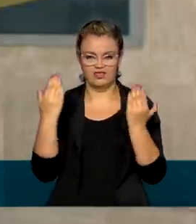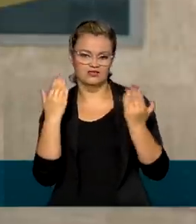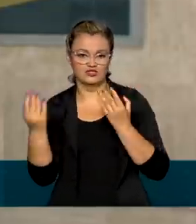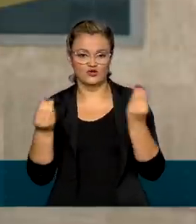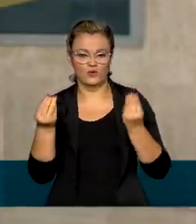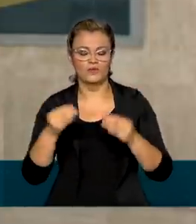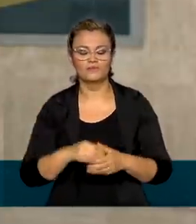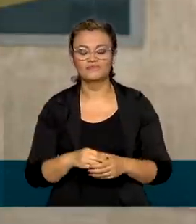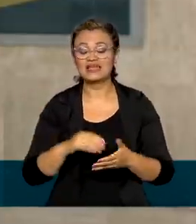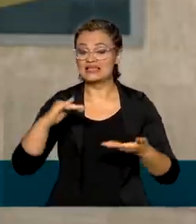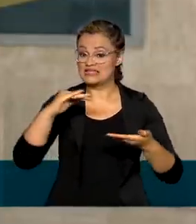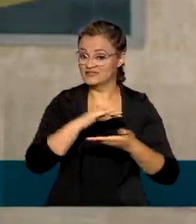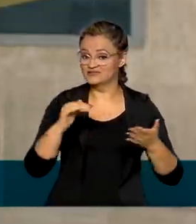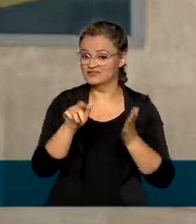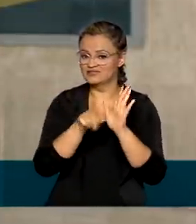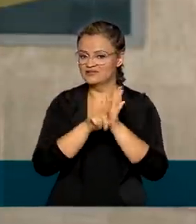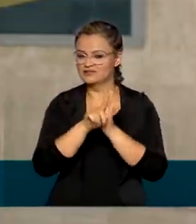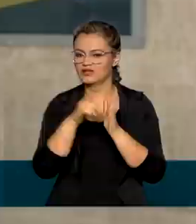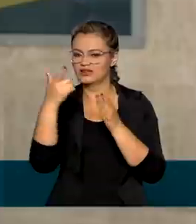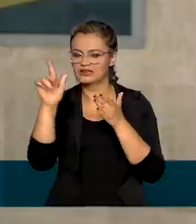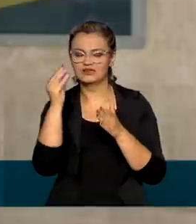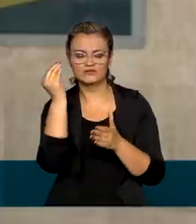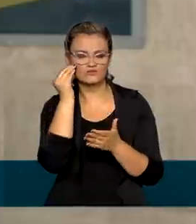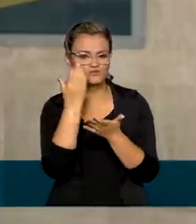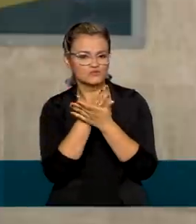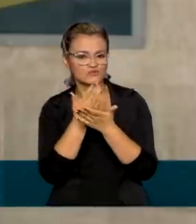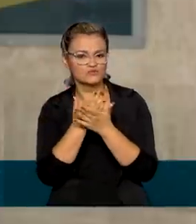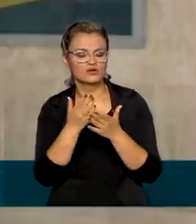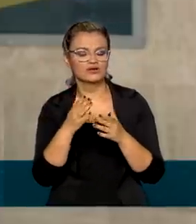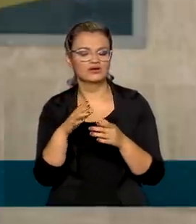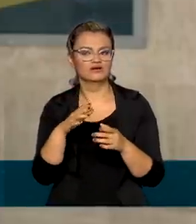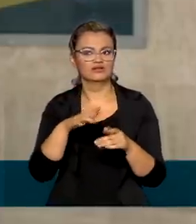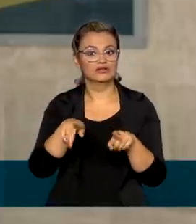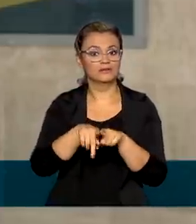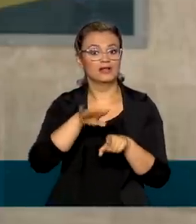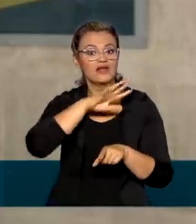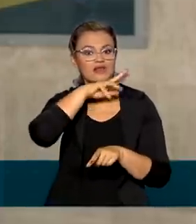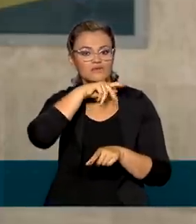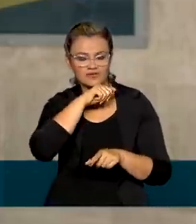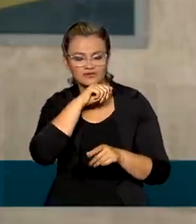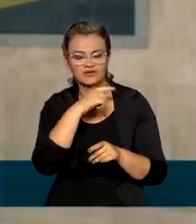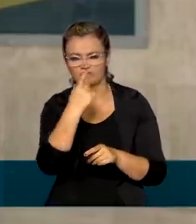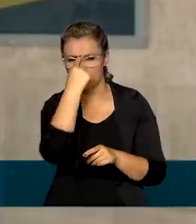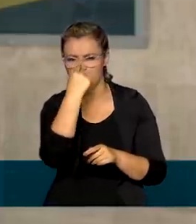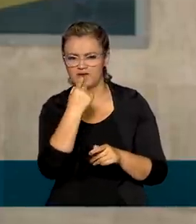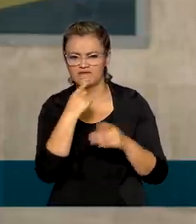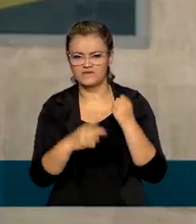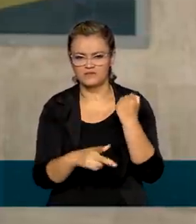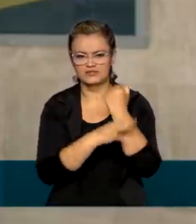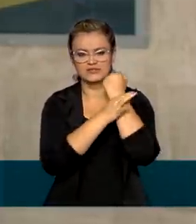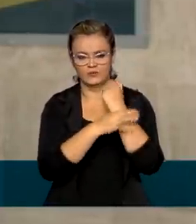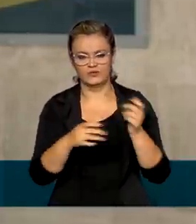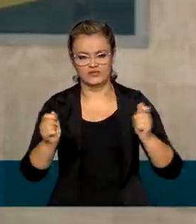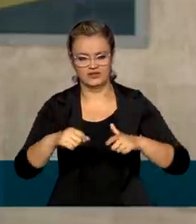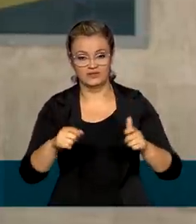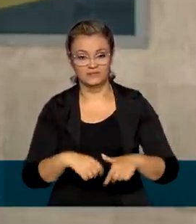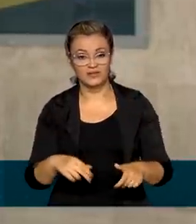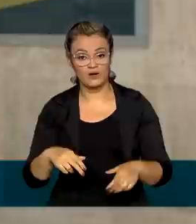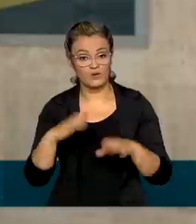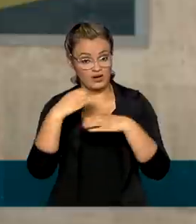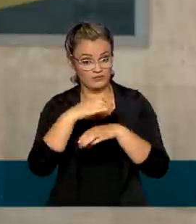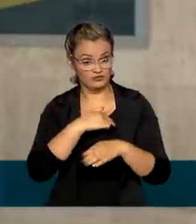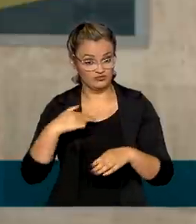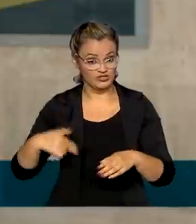outras etapas do estudo em laboratórios e em animais e foi constatado o perfil de segurança aceitável. O laboratório chinês